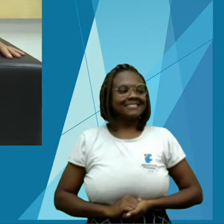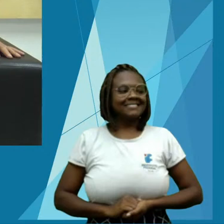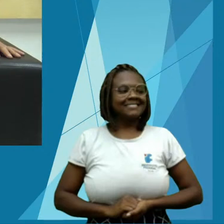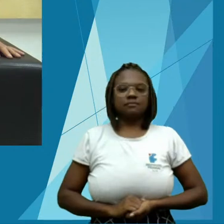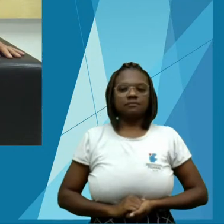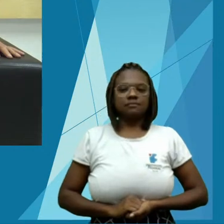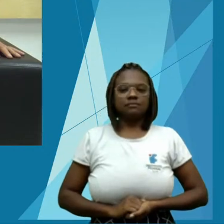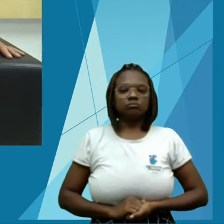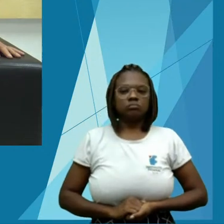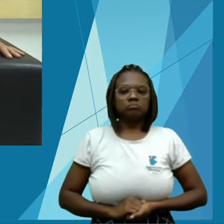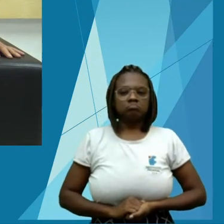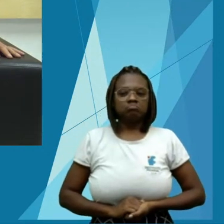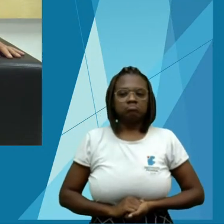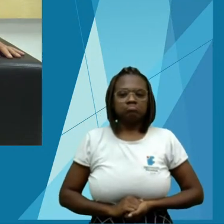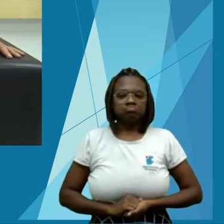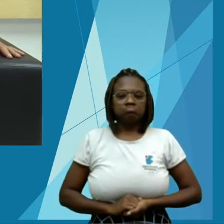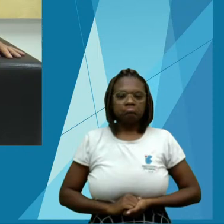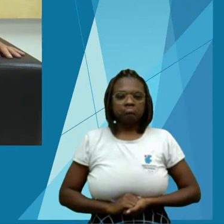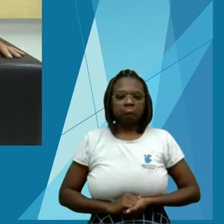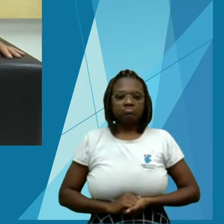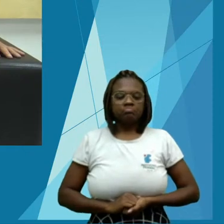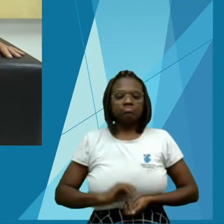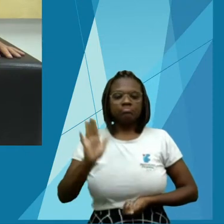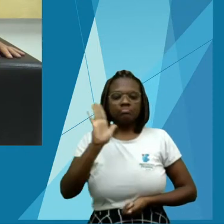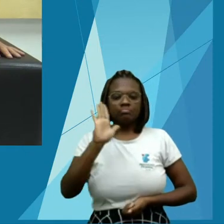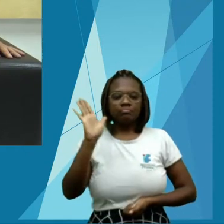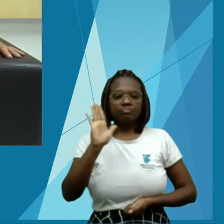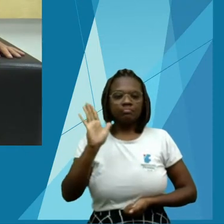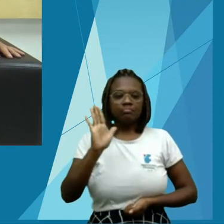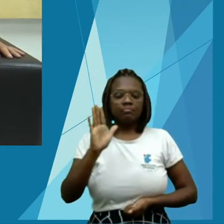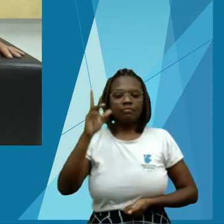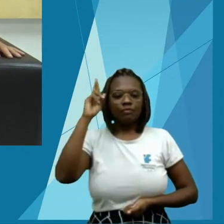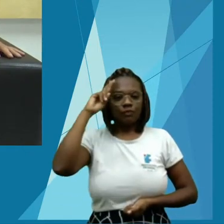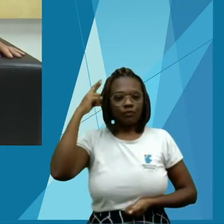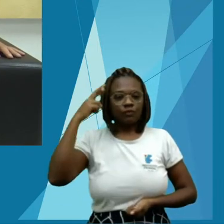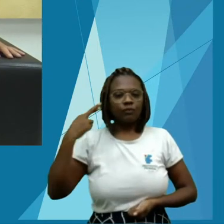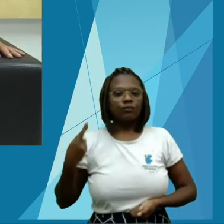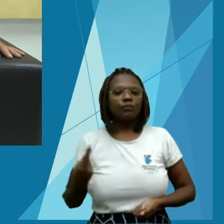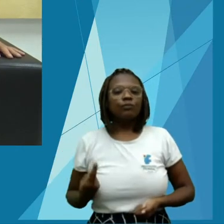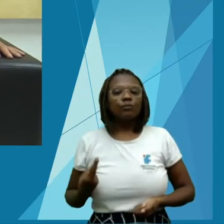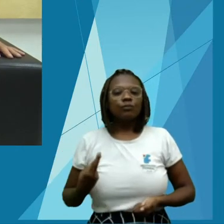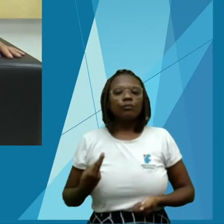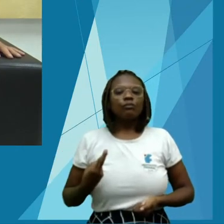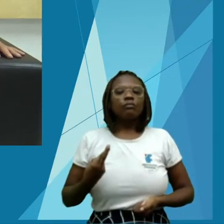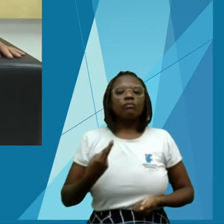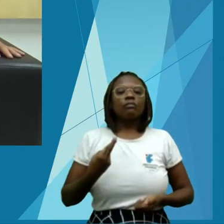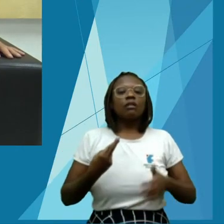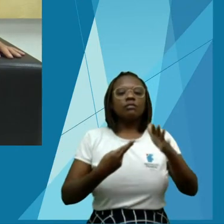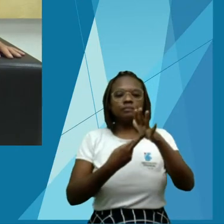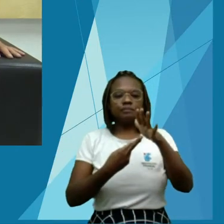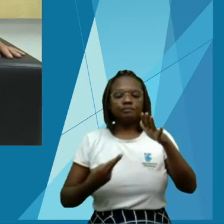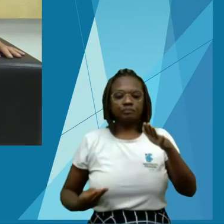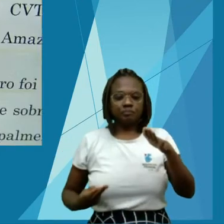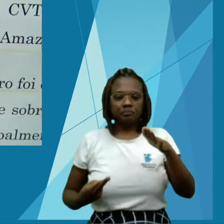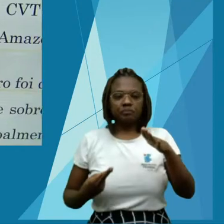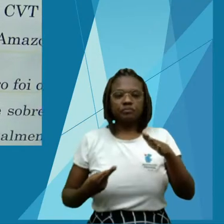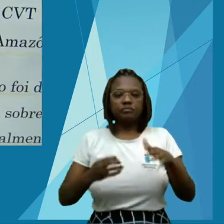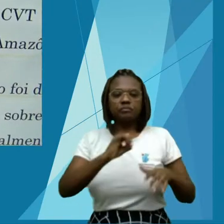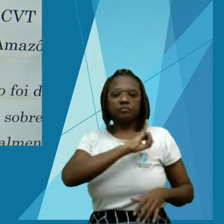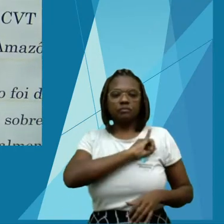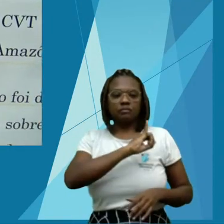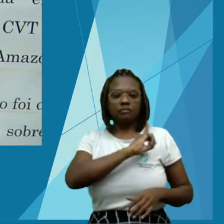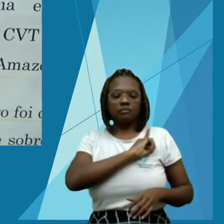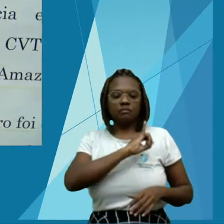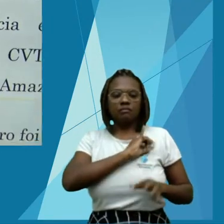É com imenso prazer e honra que hoje lançamos, através da editora IFAC, o